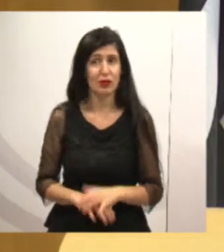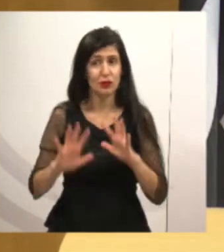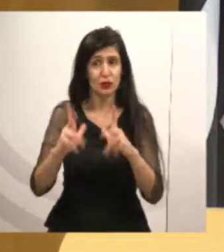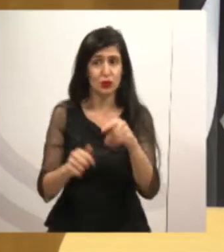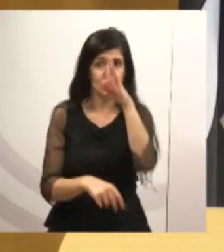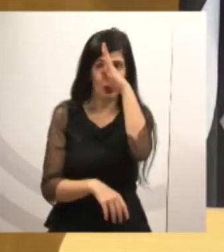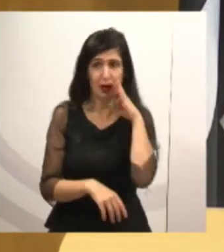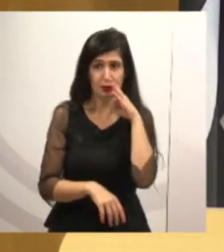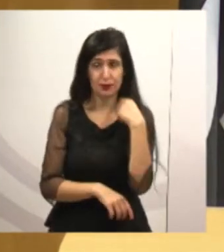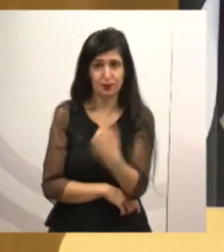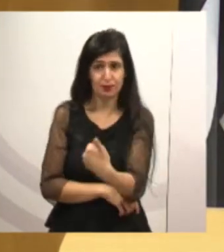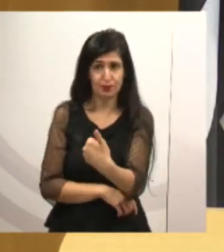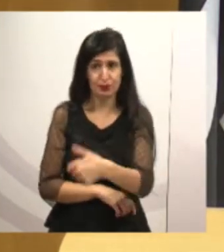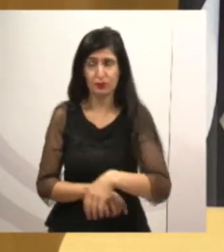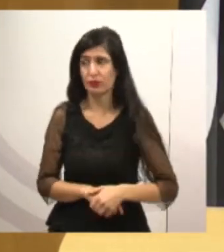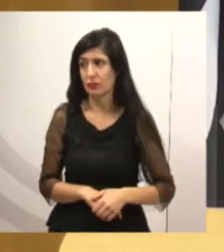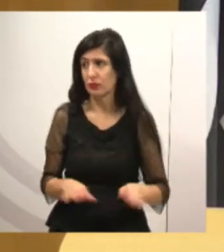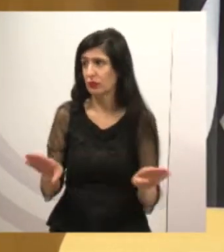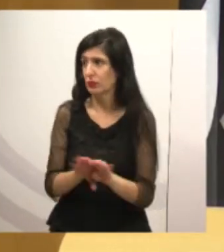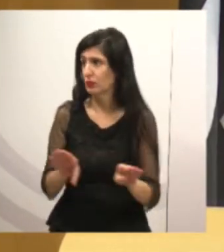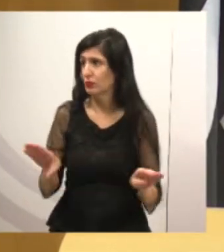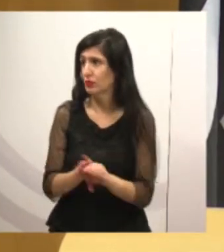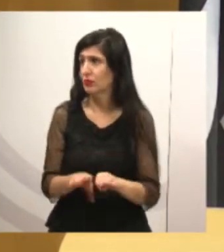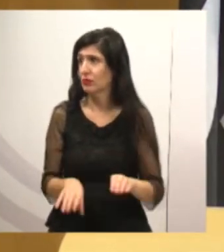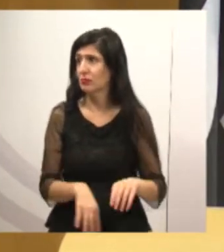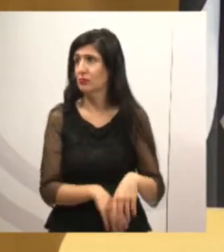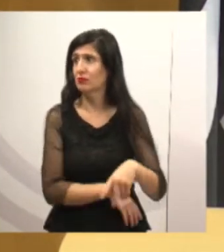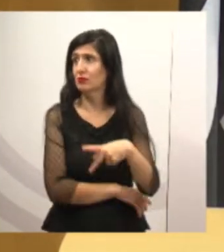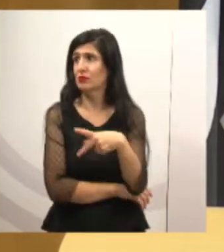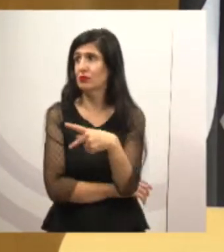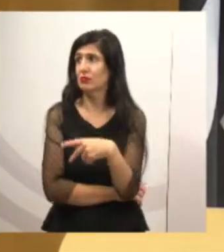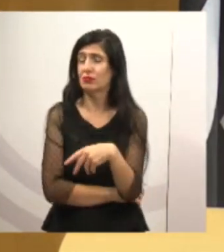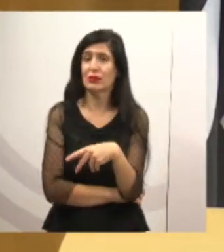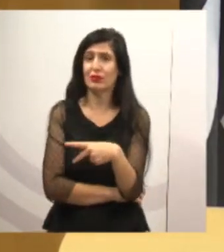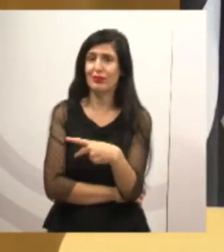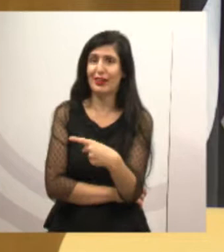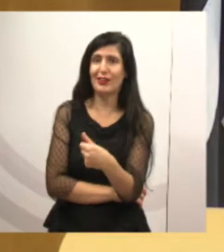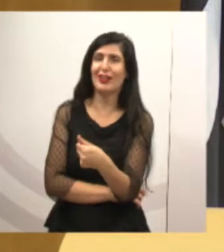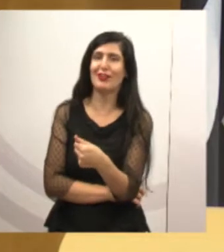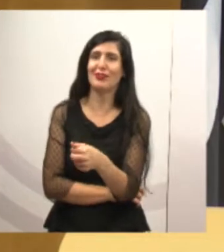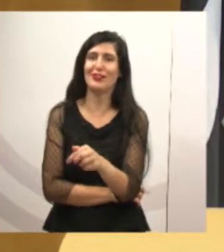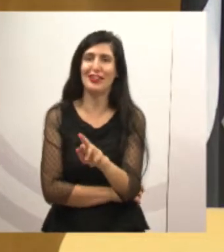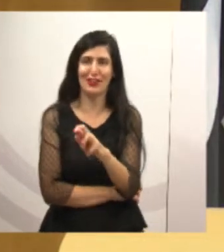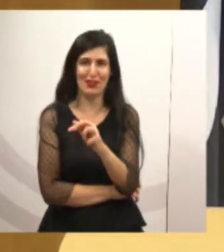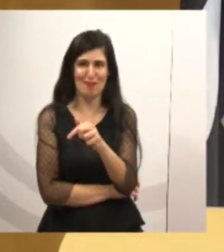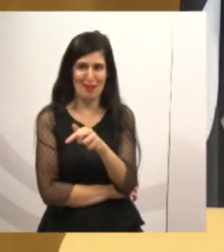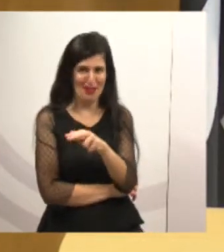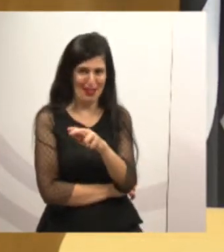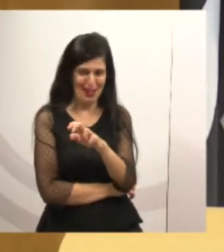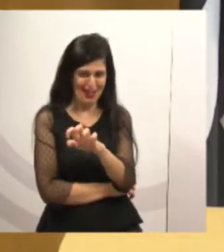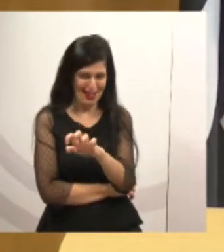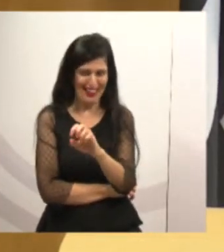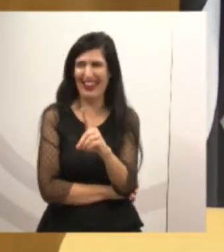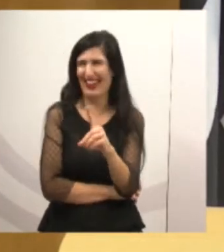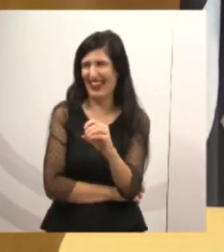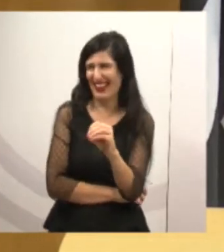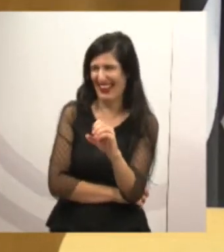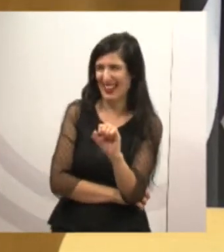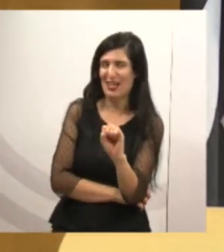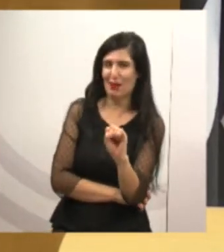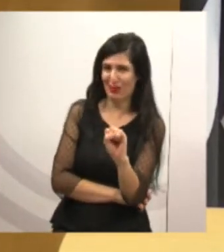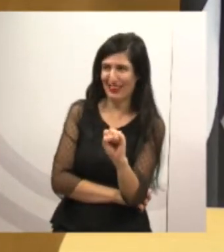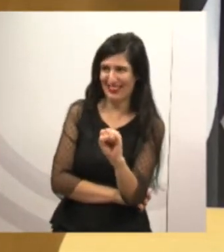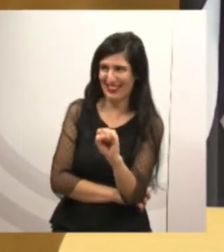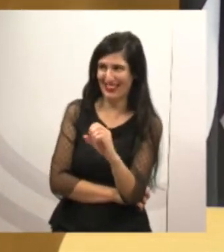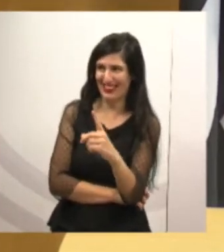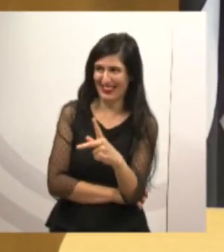suas residências. Assim como o Parque dos Príncipes também, na parte baixa, a empresa Teorema continua lá fazendo seus trabalhos